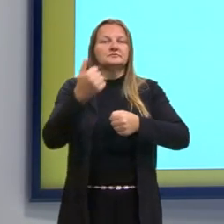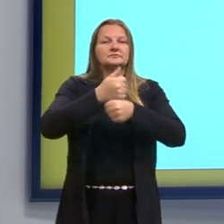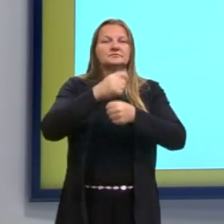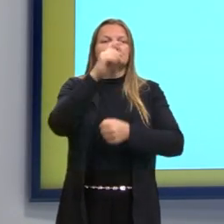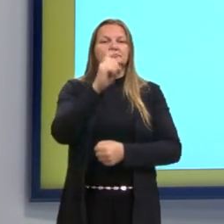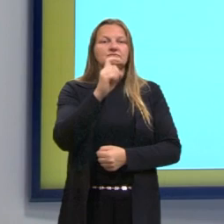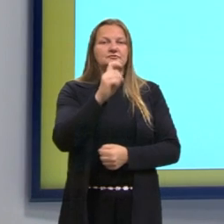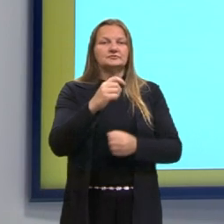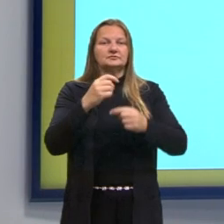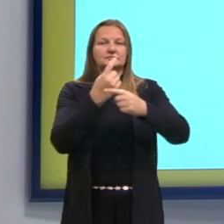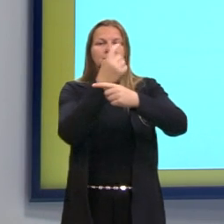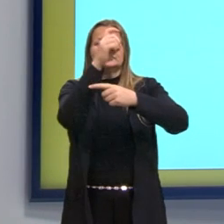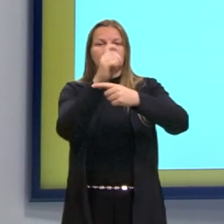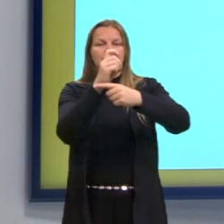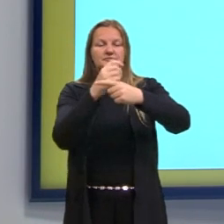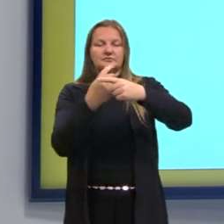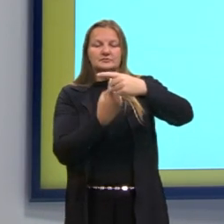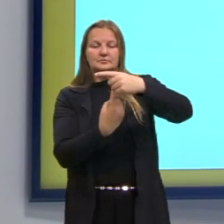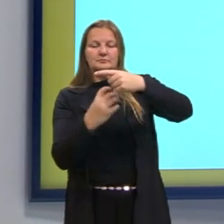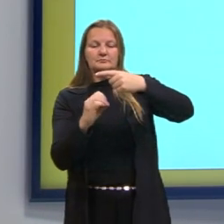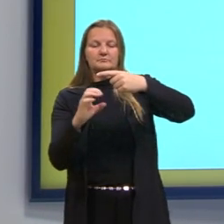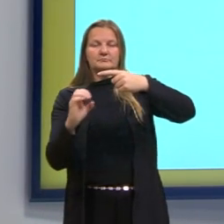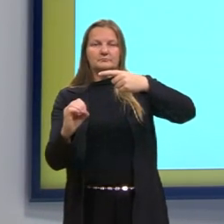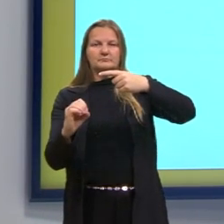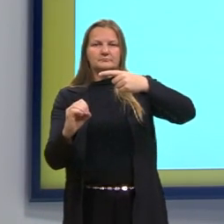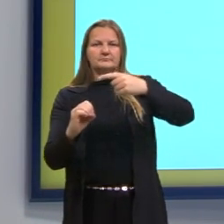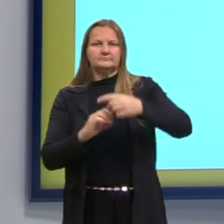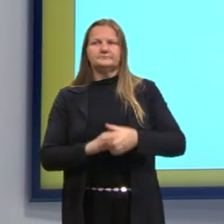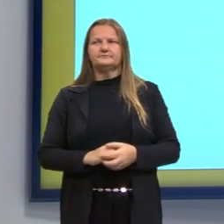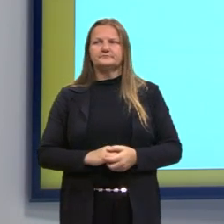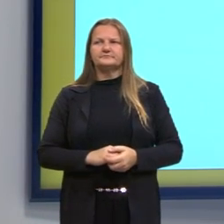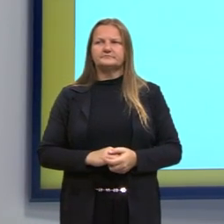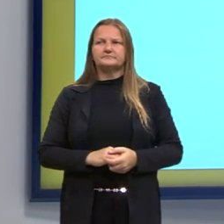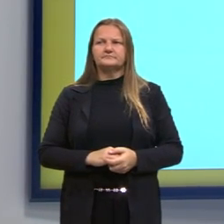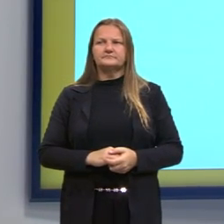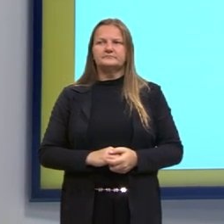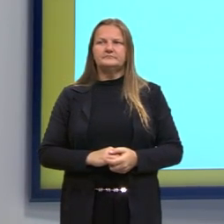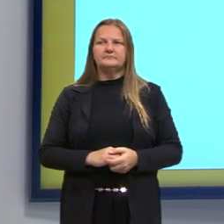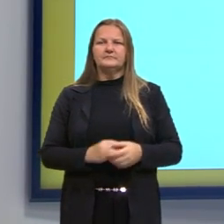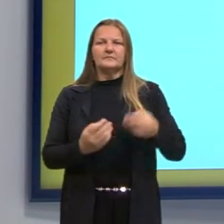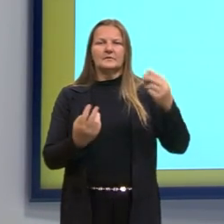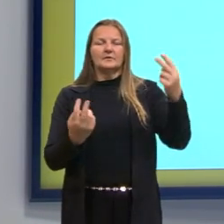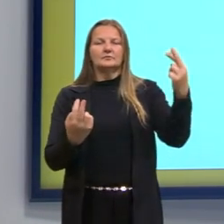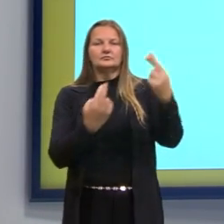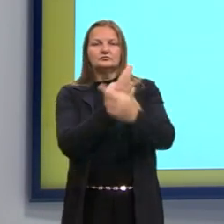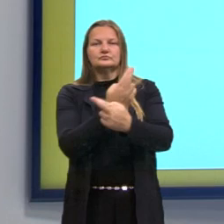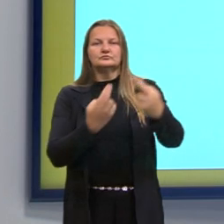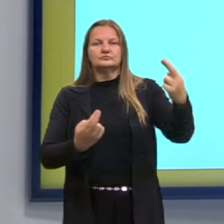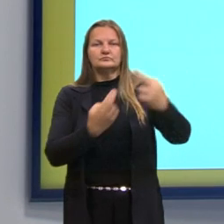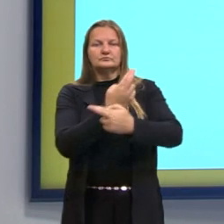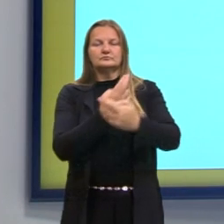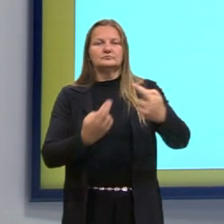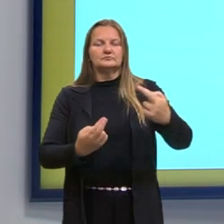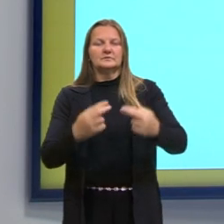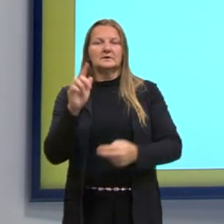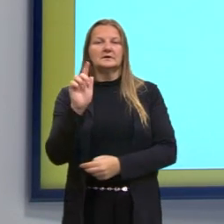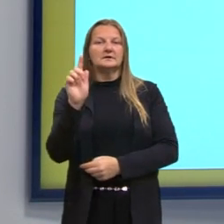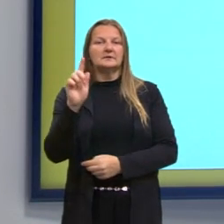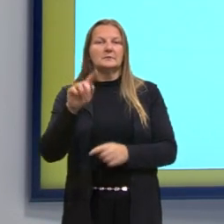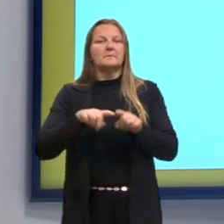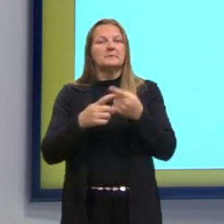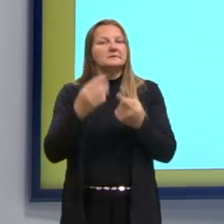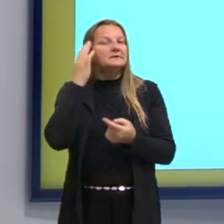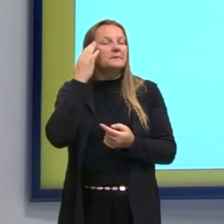sobre 1.000. Por que sobre 1.000? Porque ele também vai consumir ali a quantidade em gramas. Mas, eu